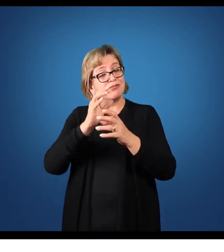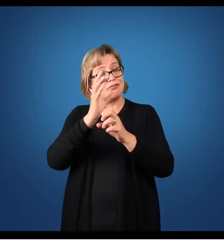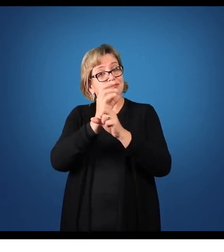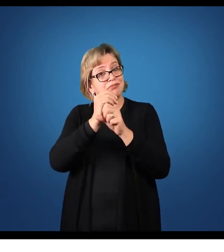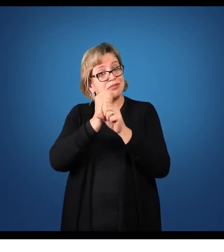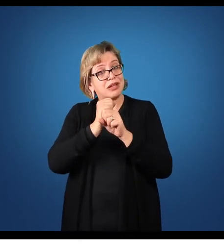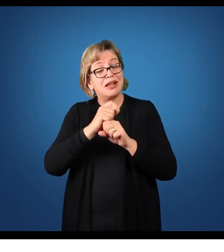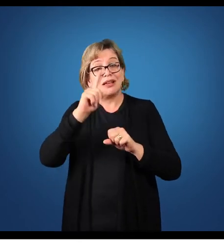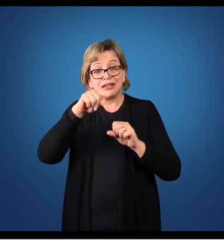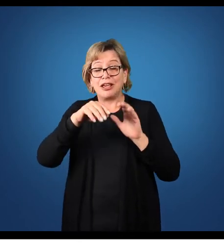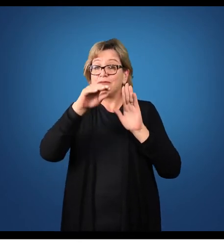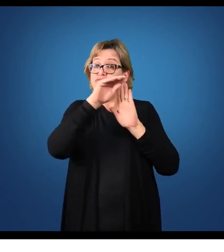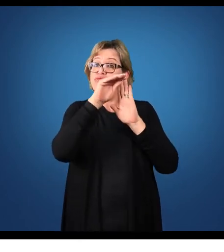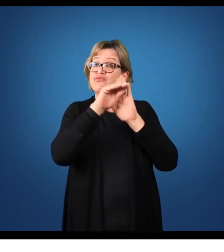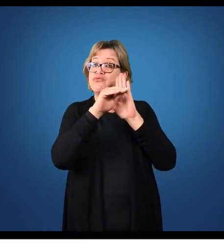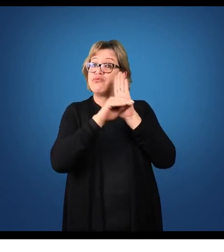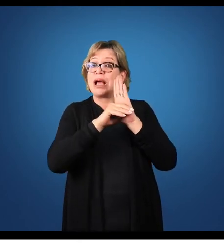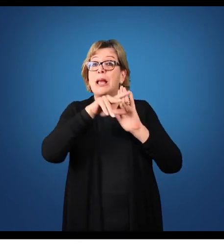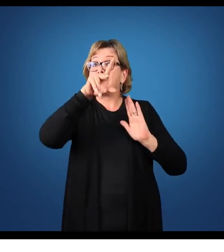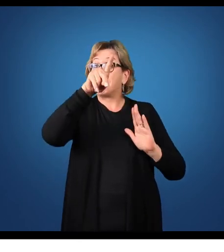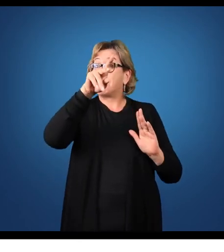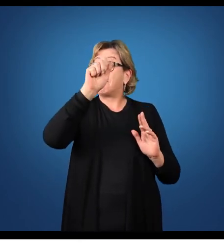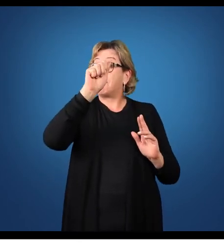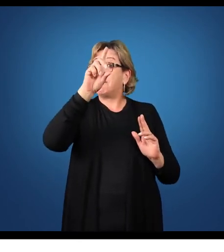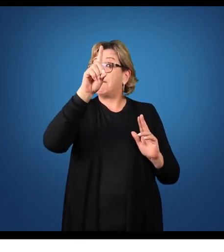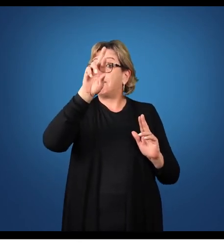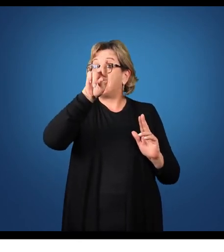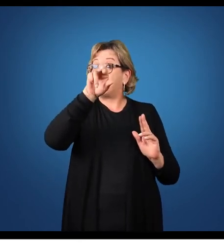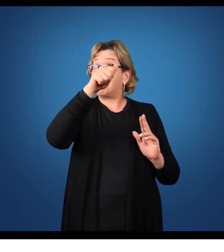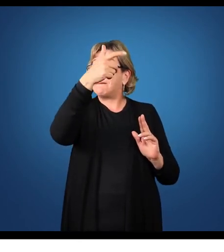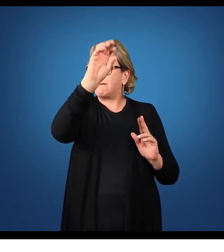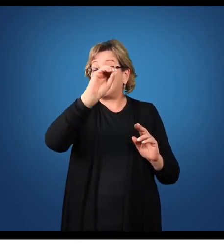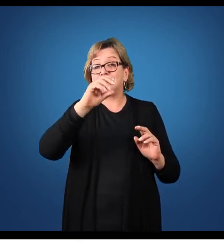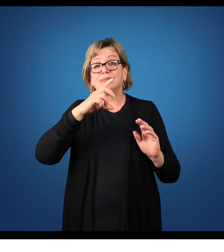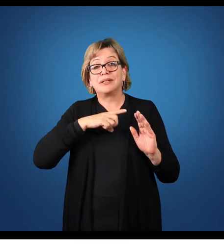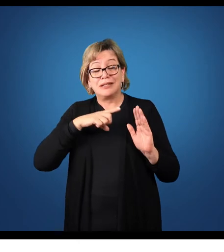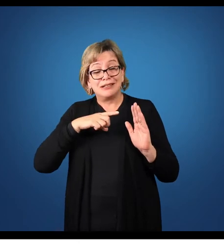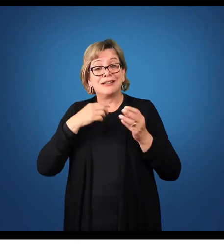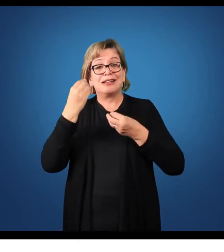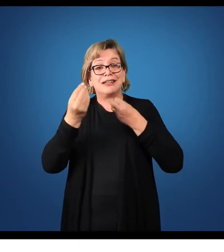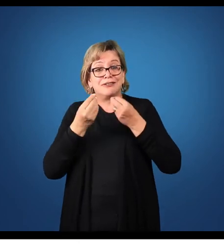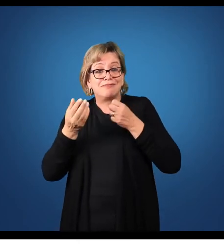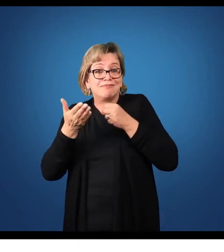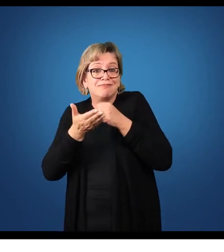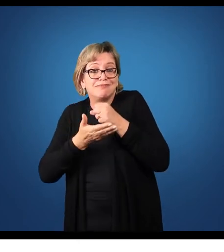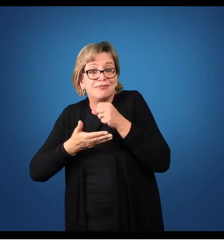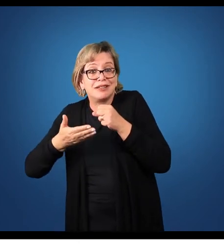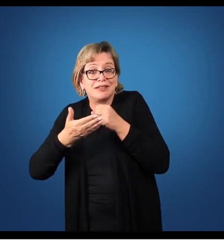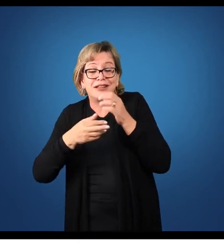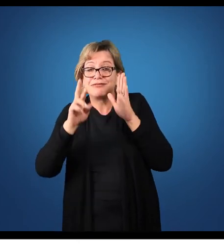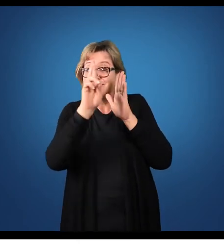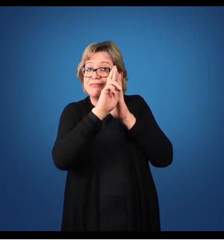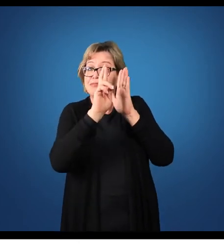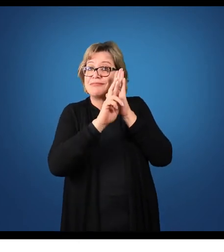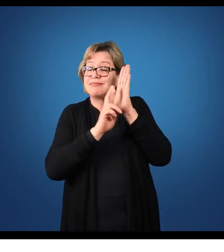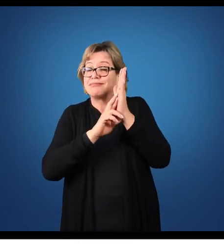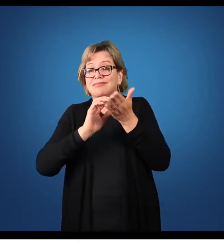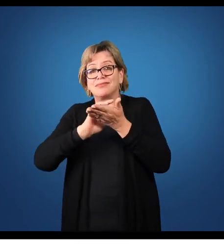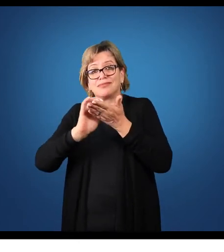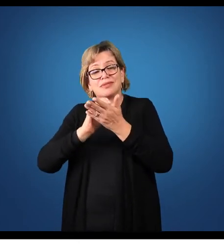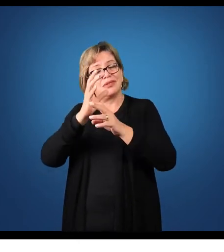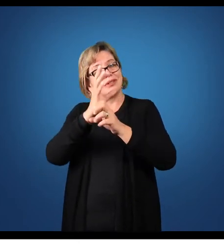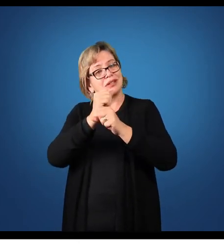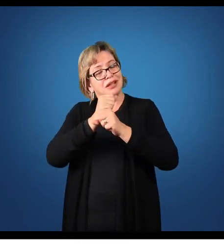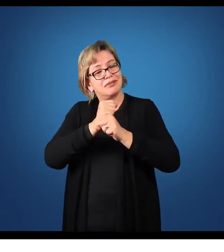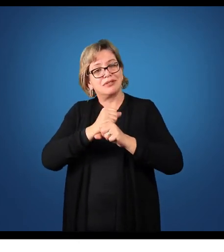padronizadas, que possuem um padrão de pensamento baseado nas normas contábeis. Por